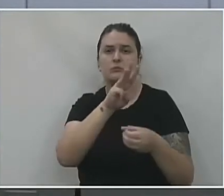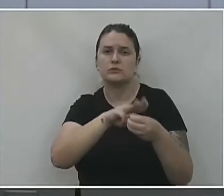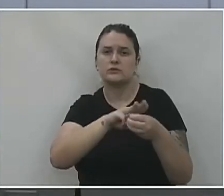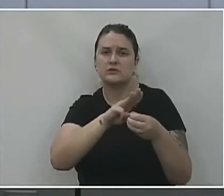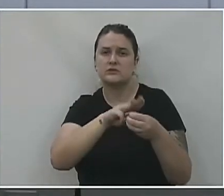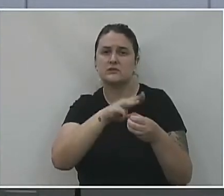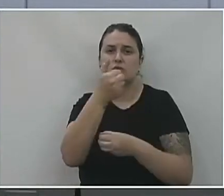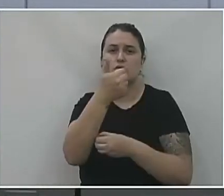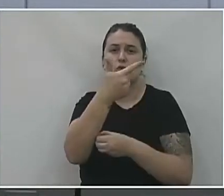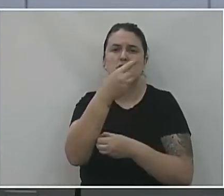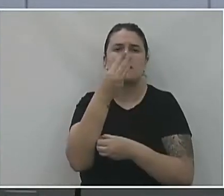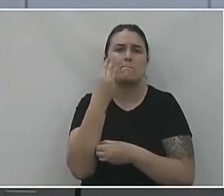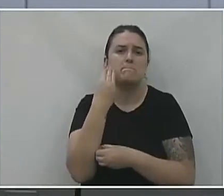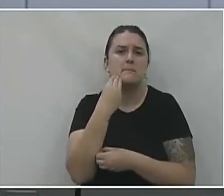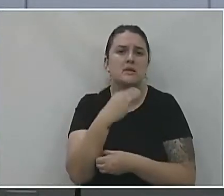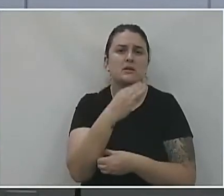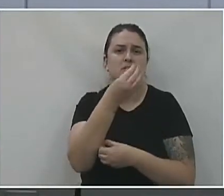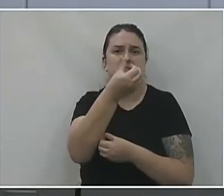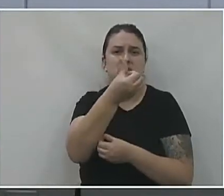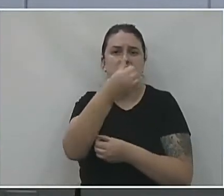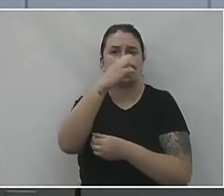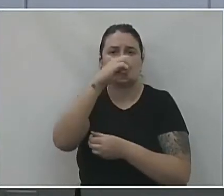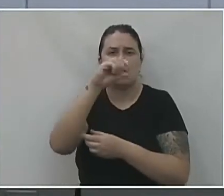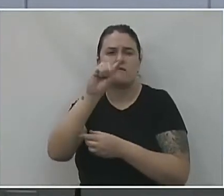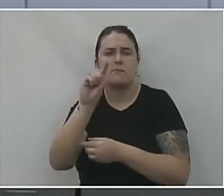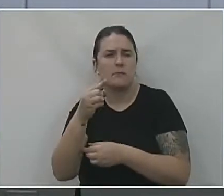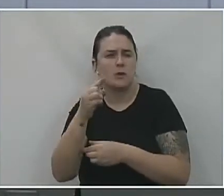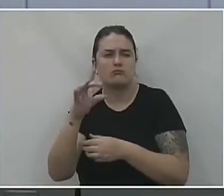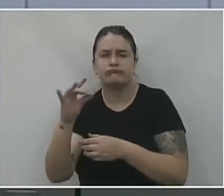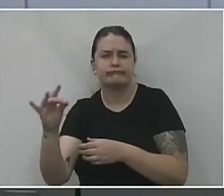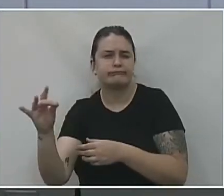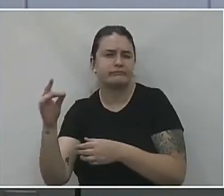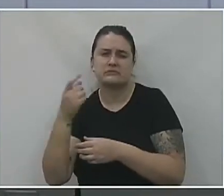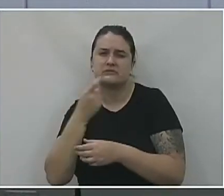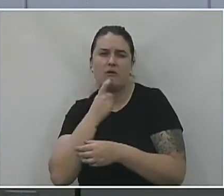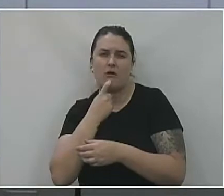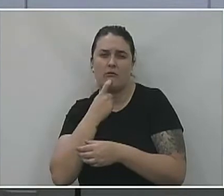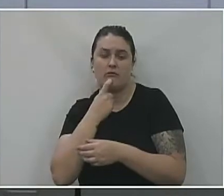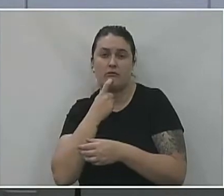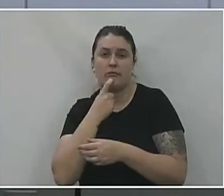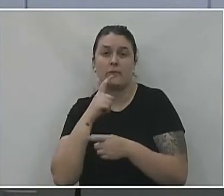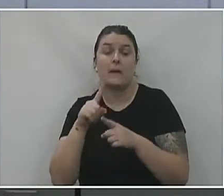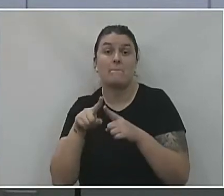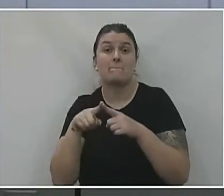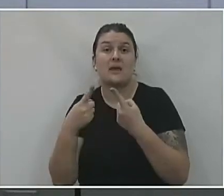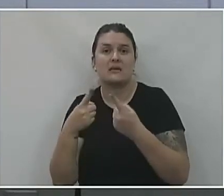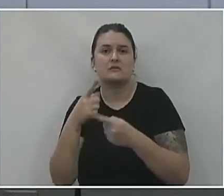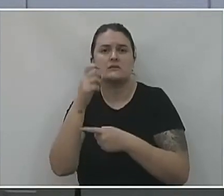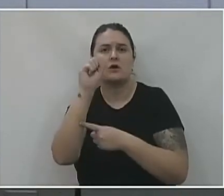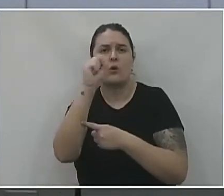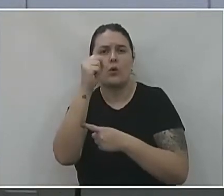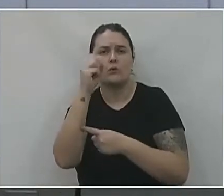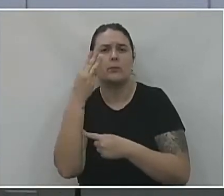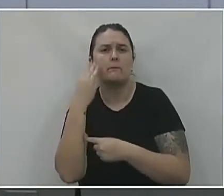recebeu 12 milhões e 69 mil e uns quebrados, né? Mais 8 milhões e 441